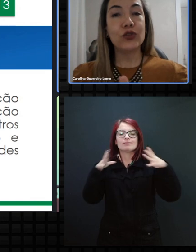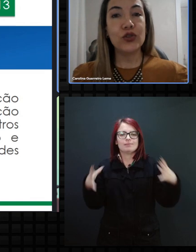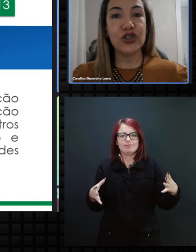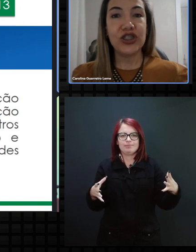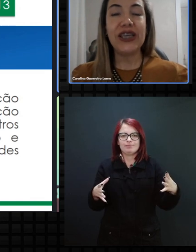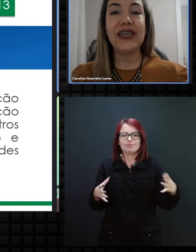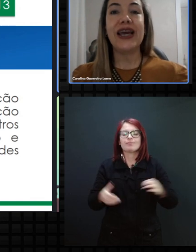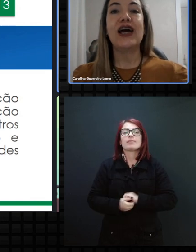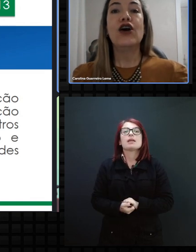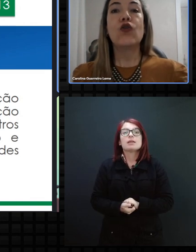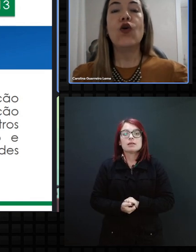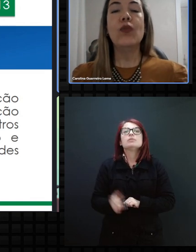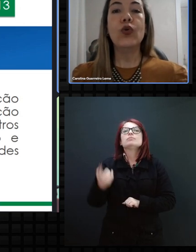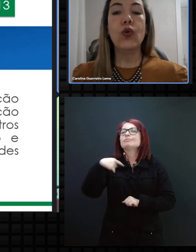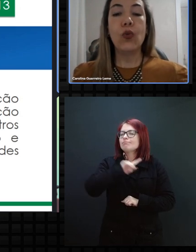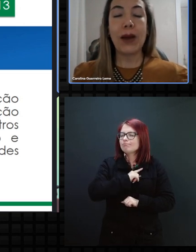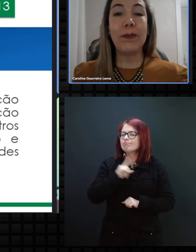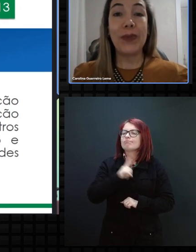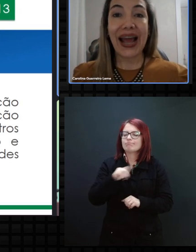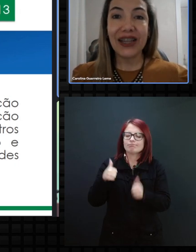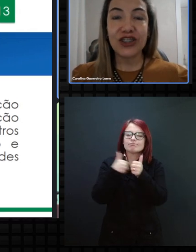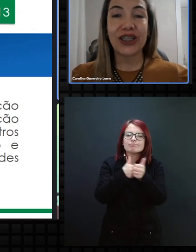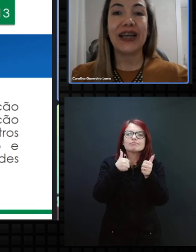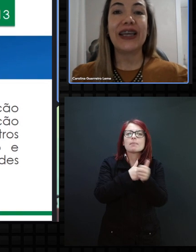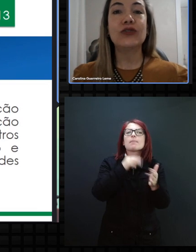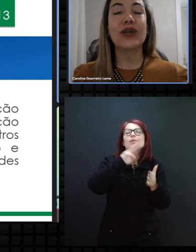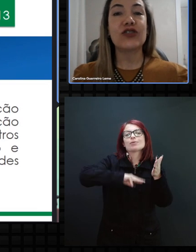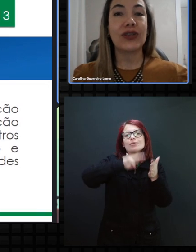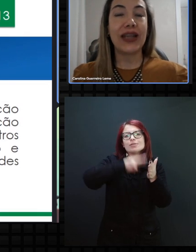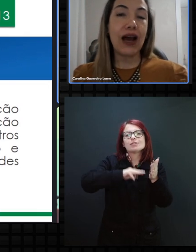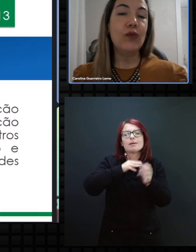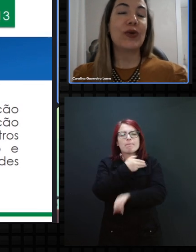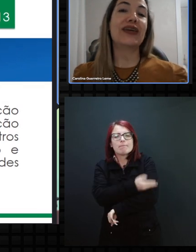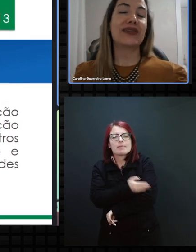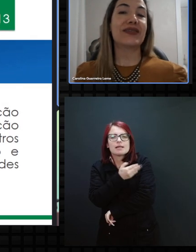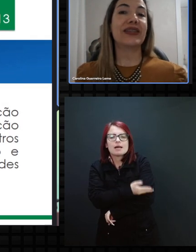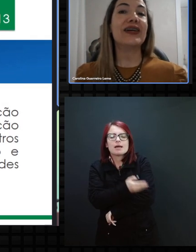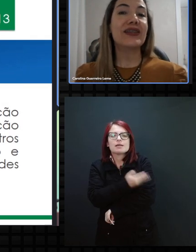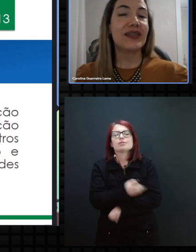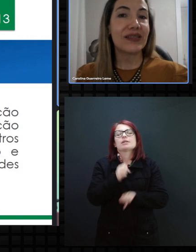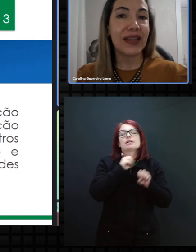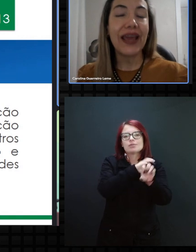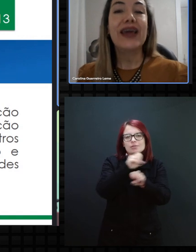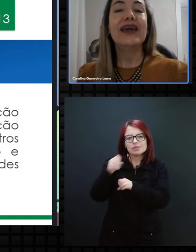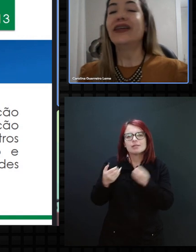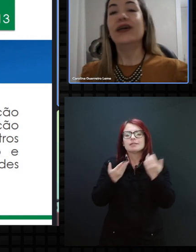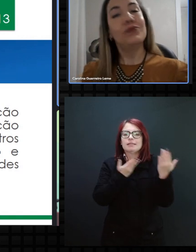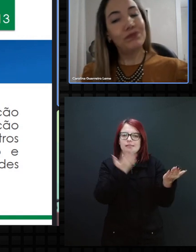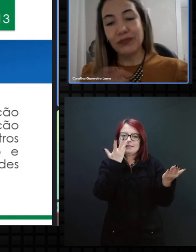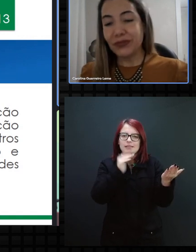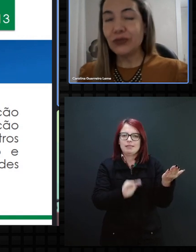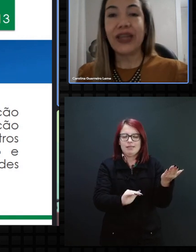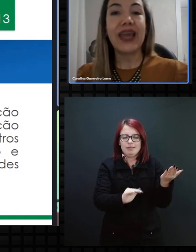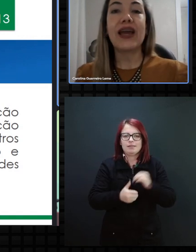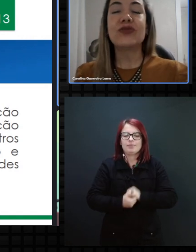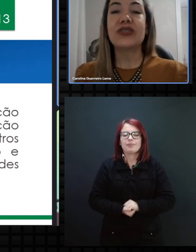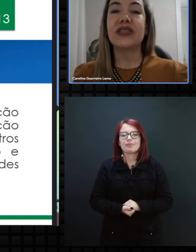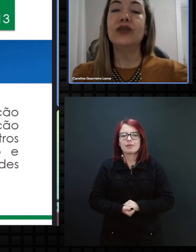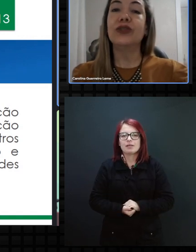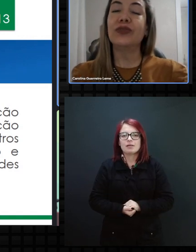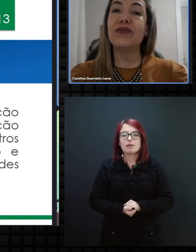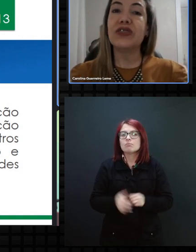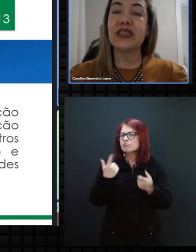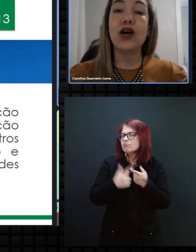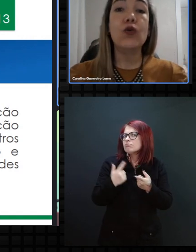metodologia, como uma prática educacional para essas crianças, né, que não têm